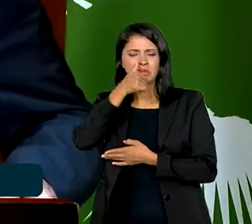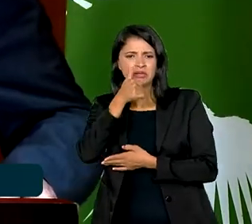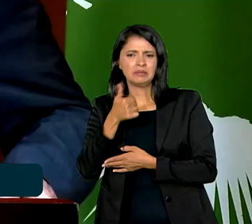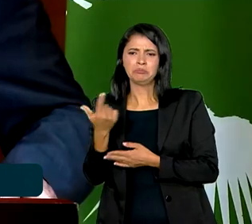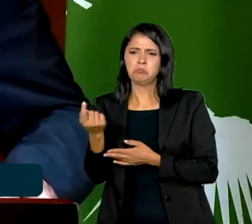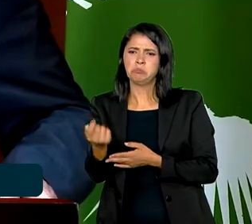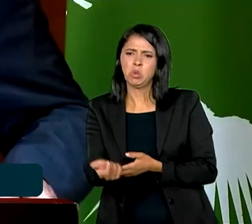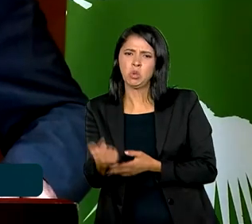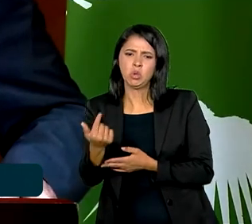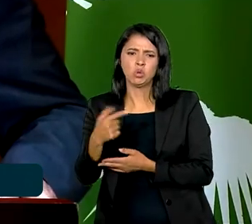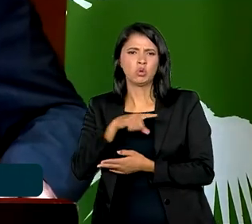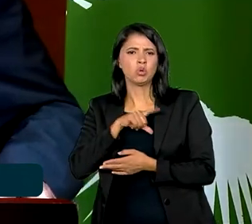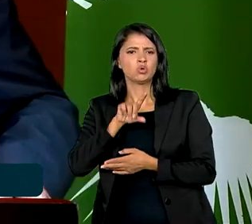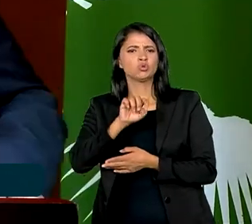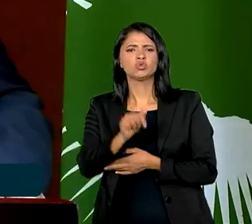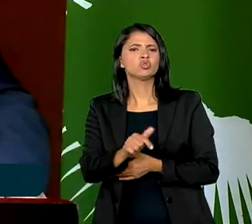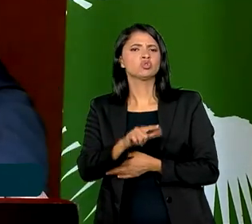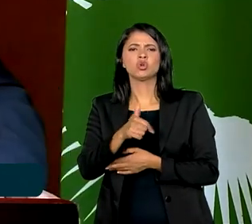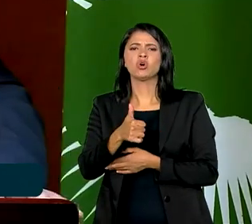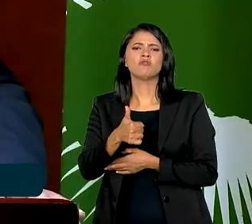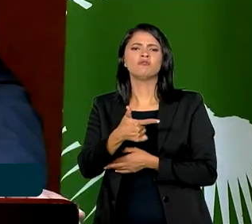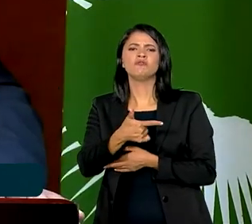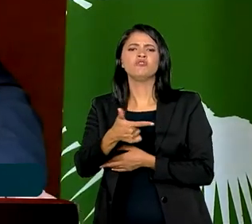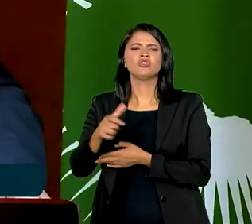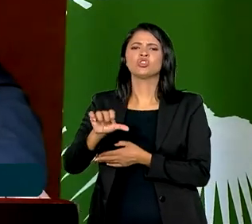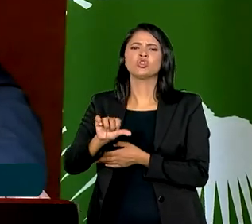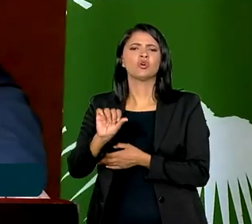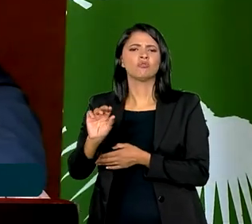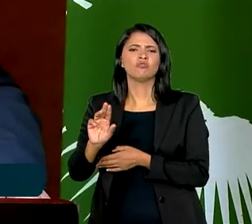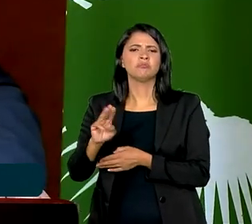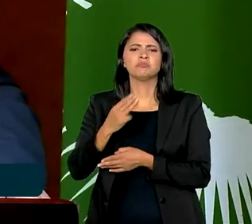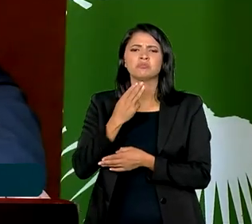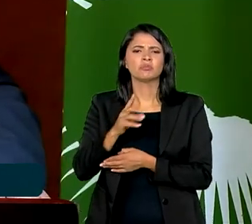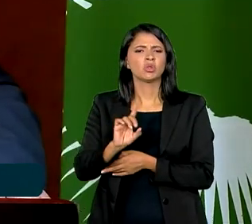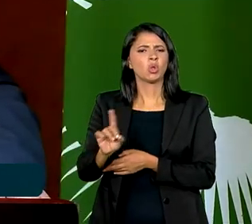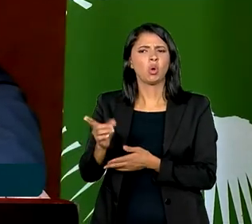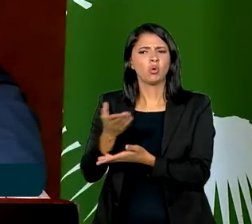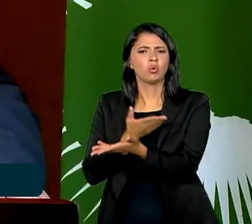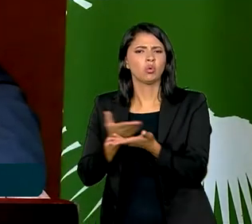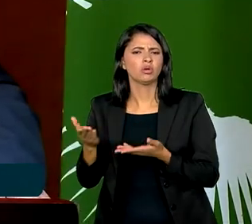e a gente só tem 23 milhões de dólares de fluxo comercial.